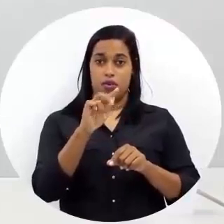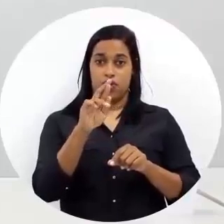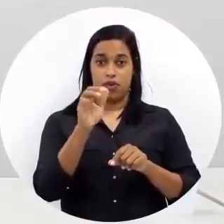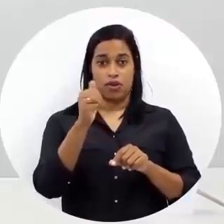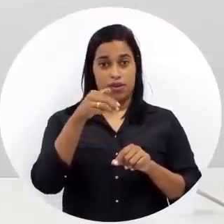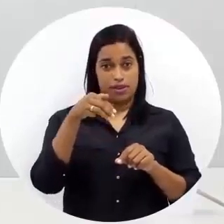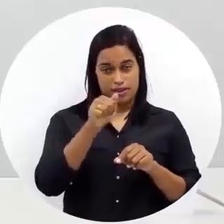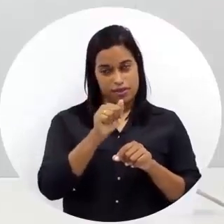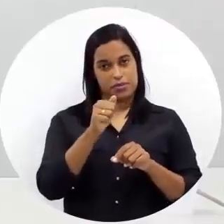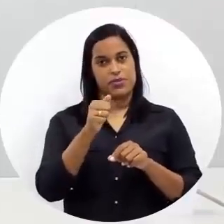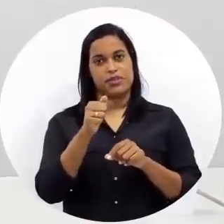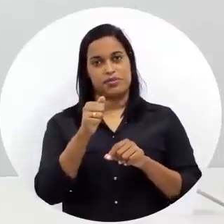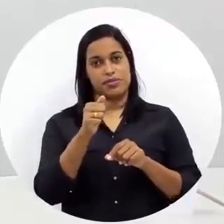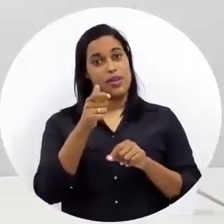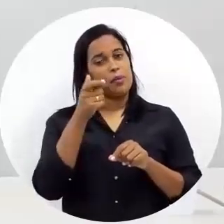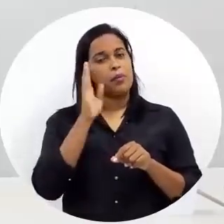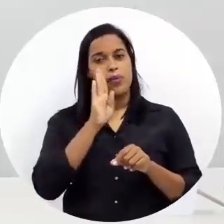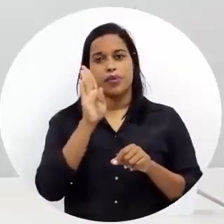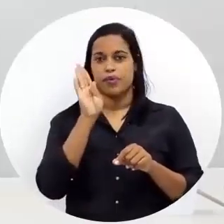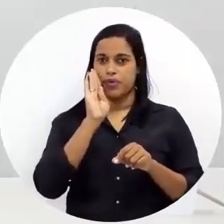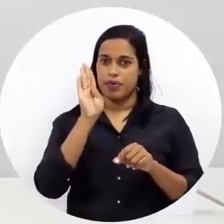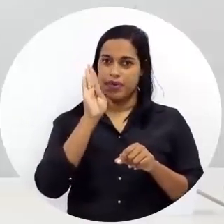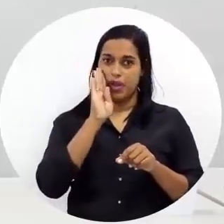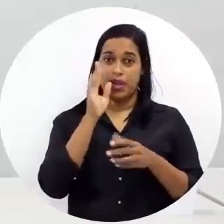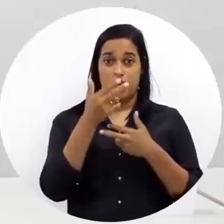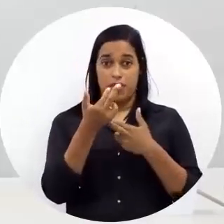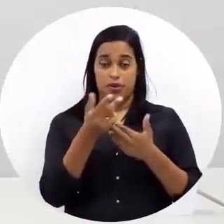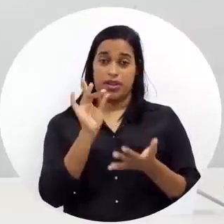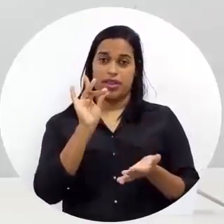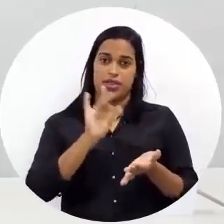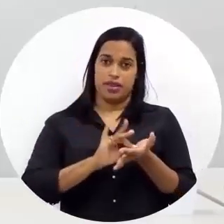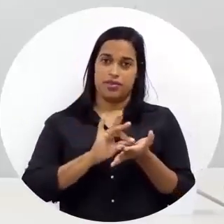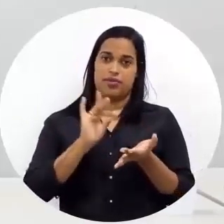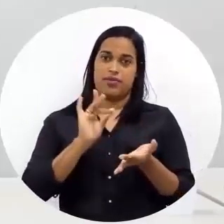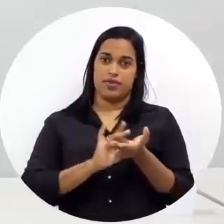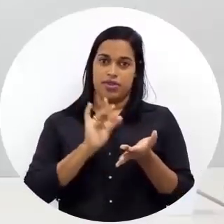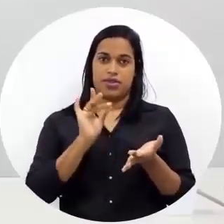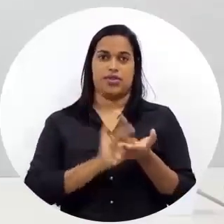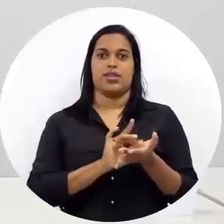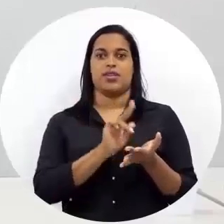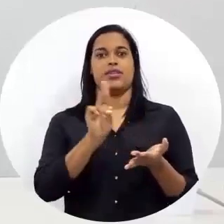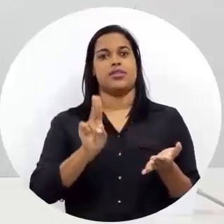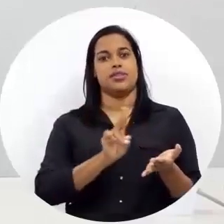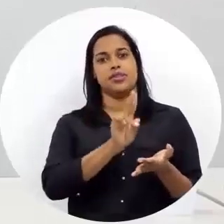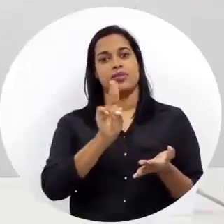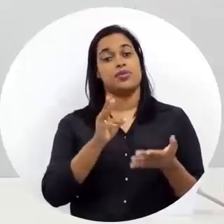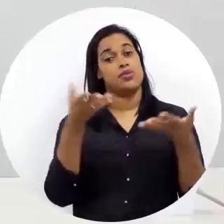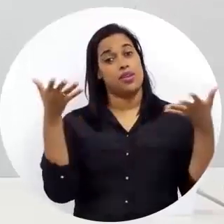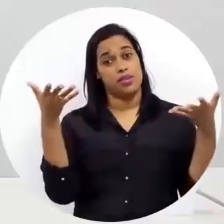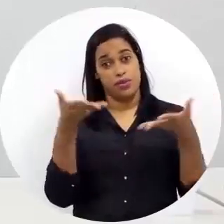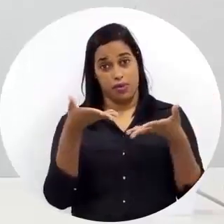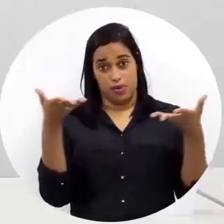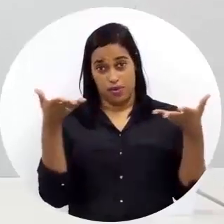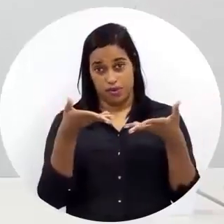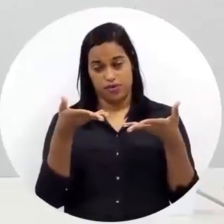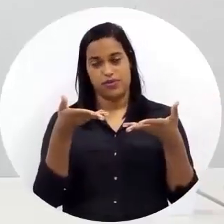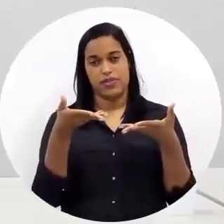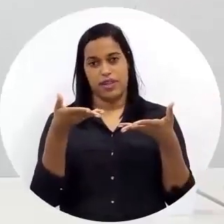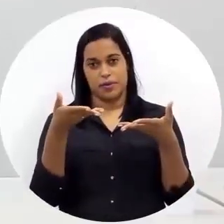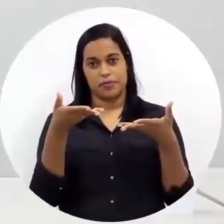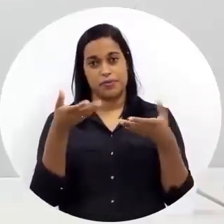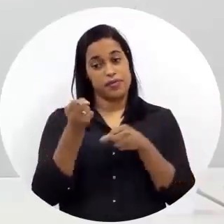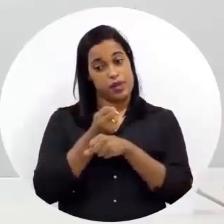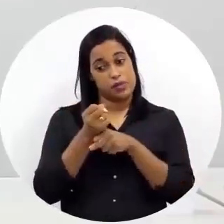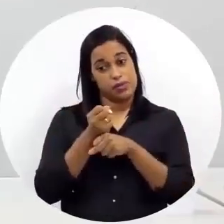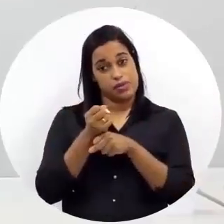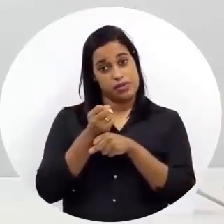eu acho que é uma saída muito legal, é algo que está sendo muito utilizado de